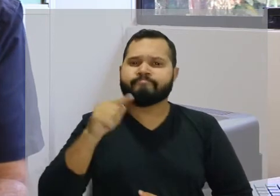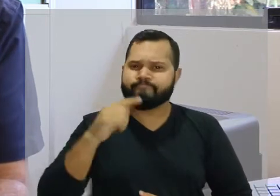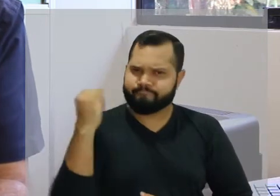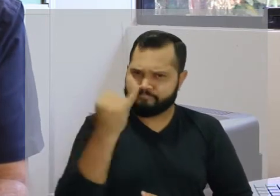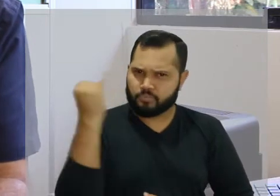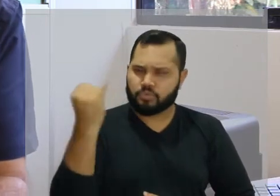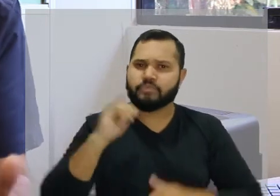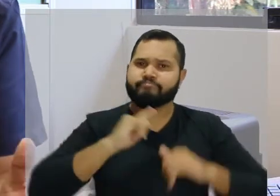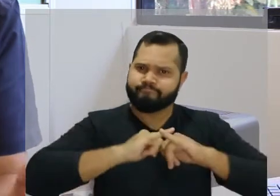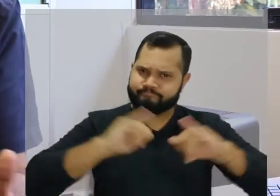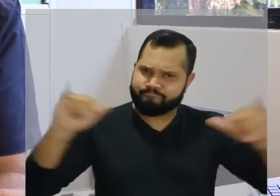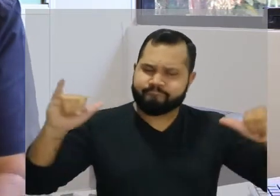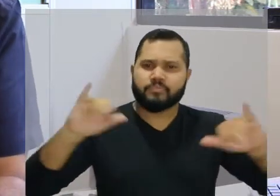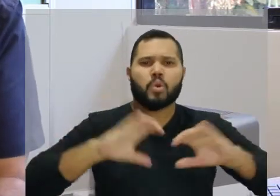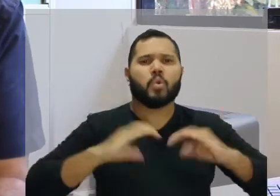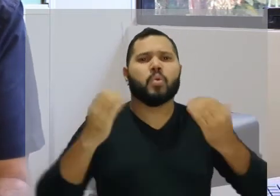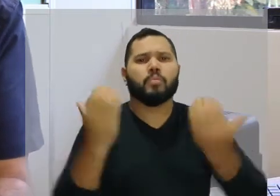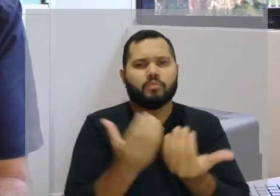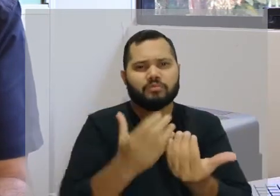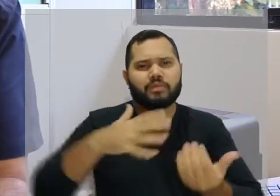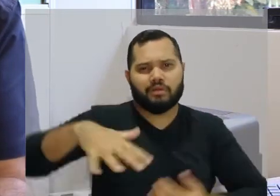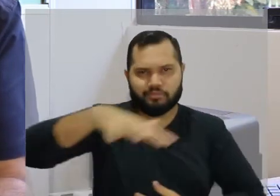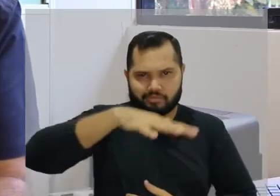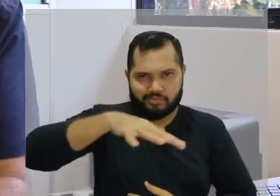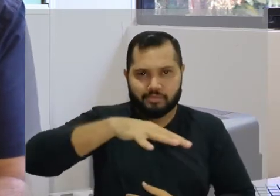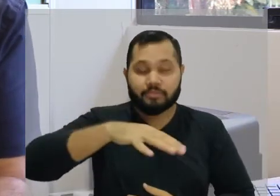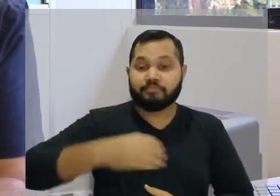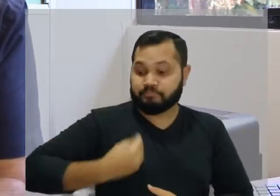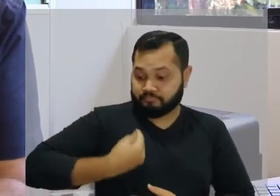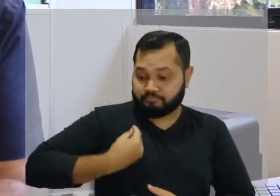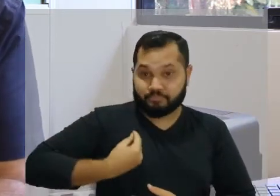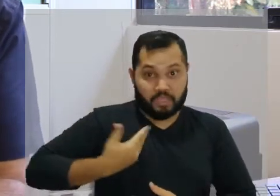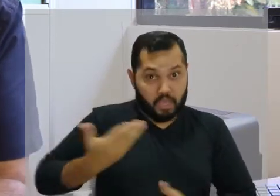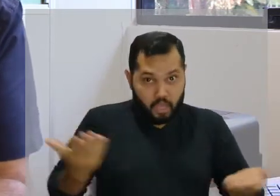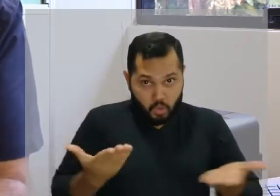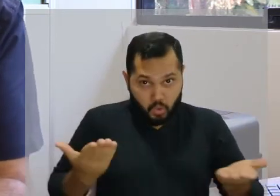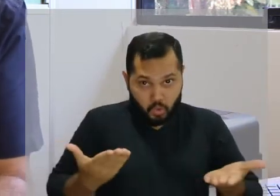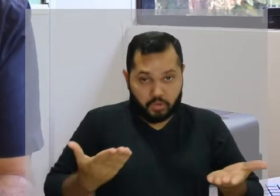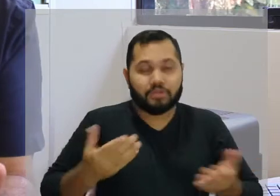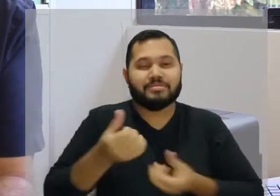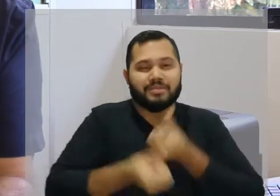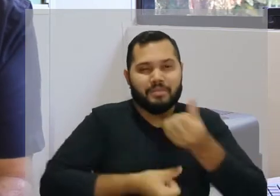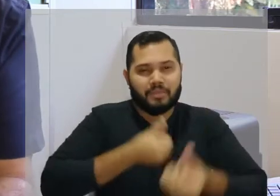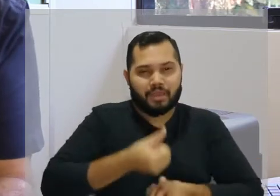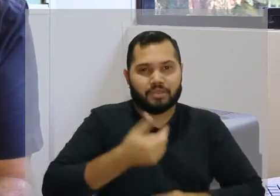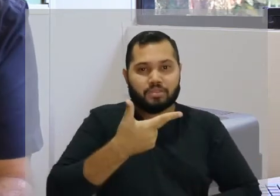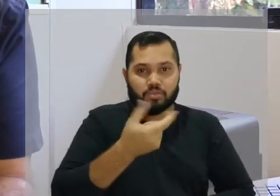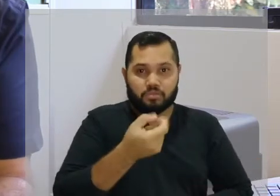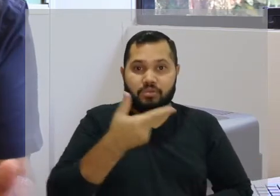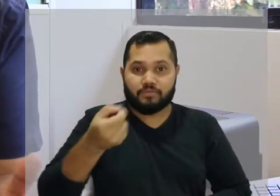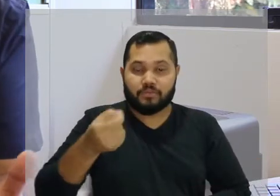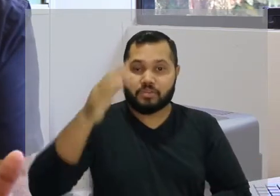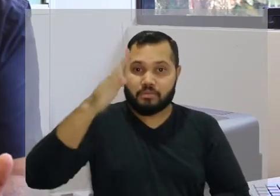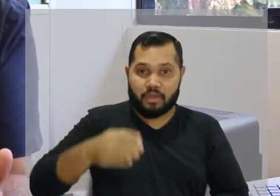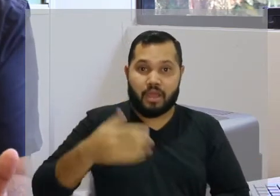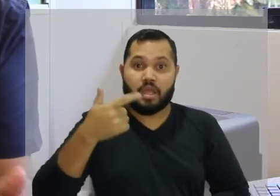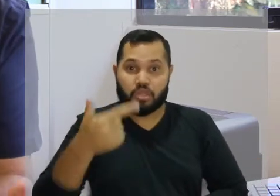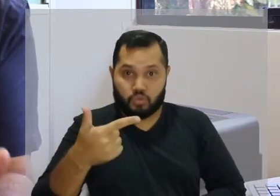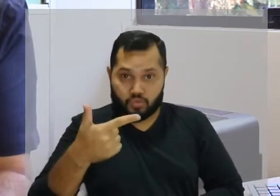-1. Isso é importante frisar para a nossa comunidade. Está em andamento o semestre letivo